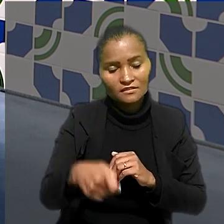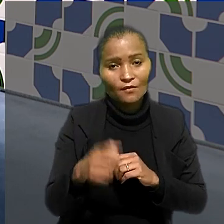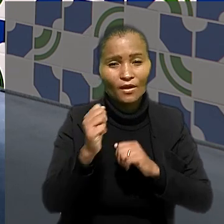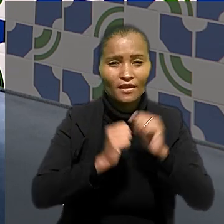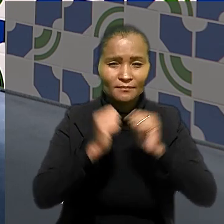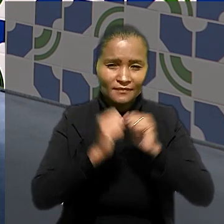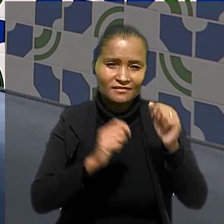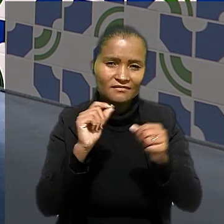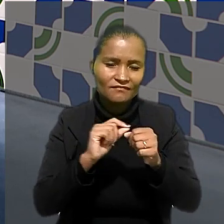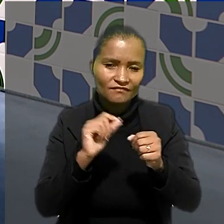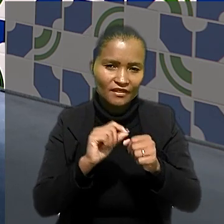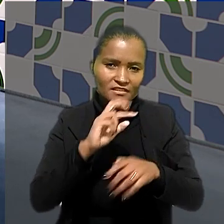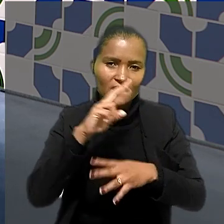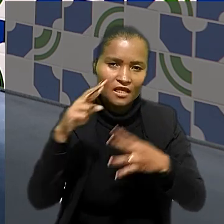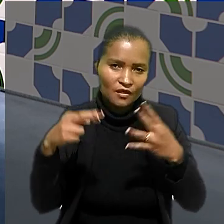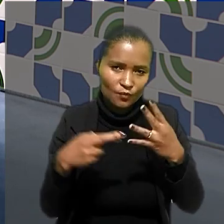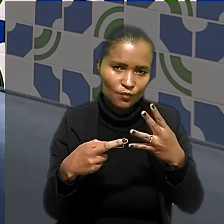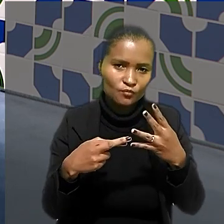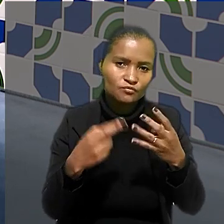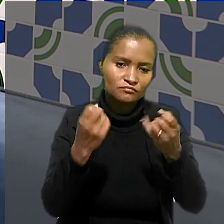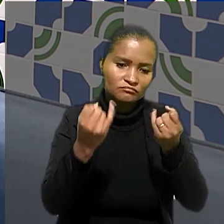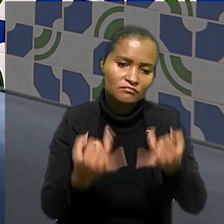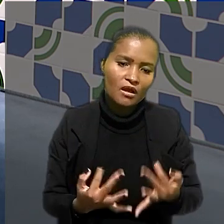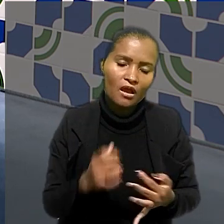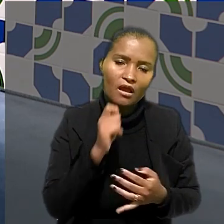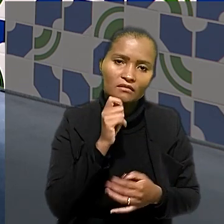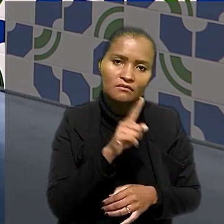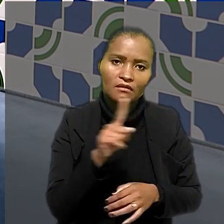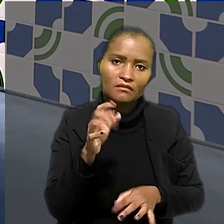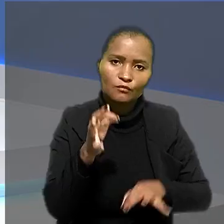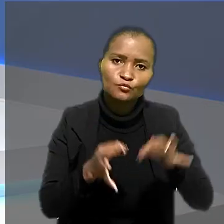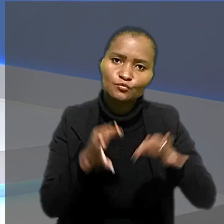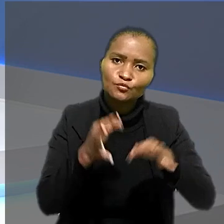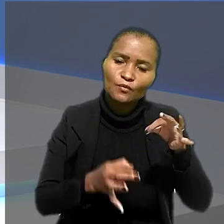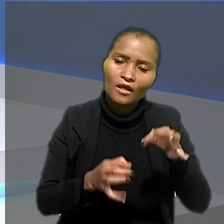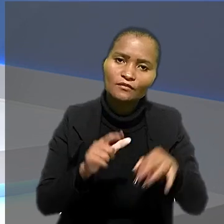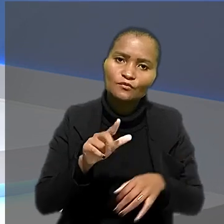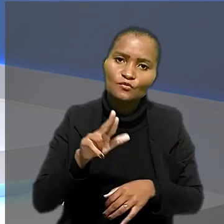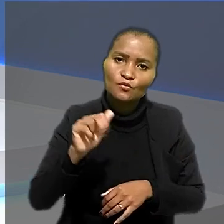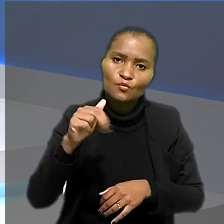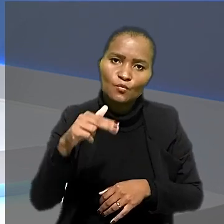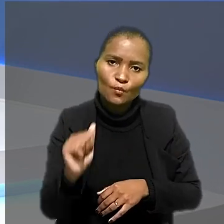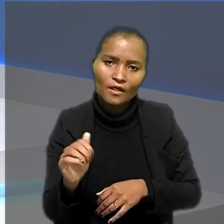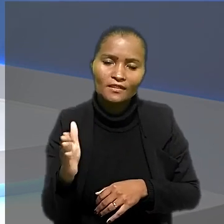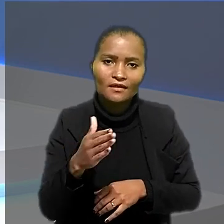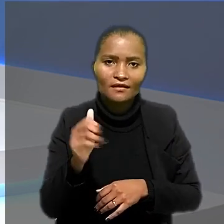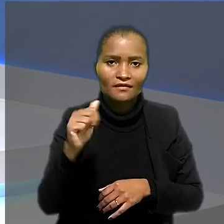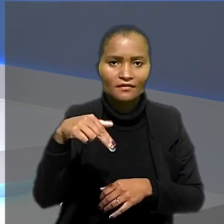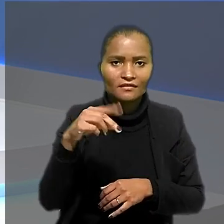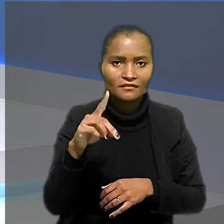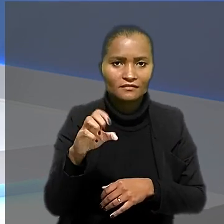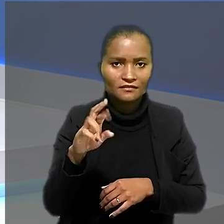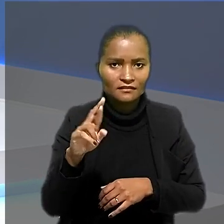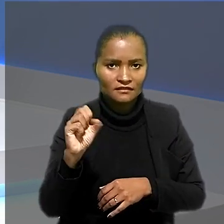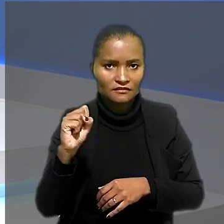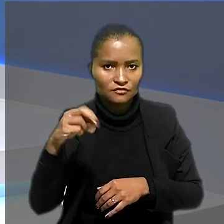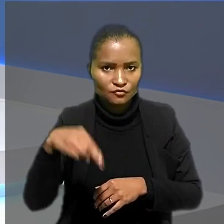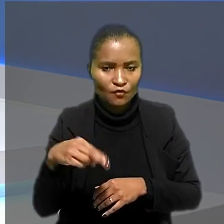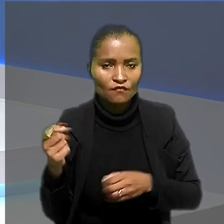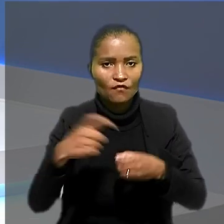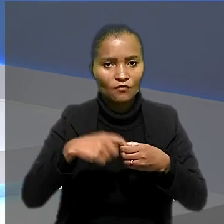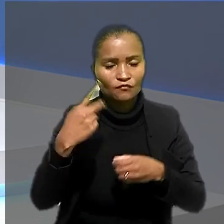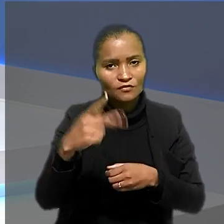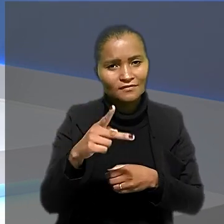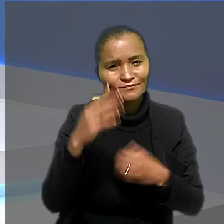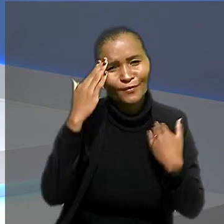a empresa entrou com embargos declaratórios que ainda não foram julgados. Luana Anderson, eu volto com vocês. Ok,